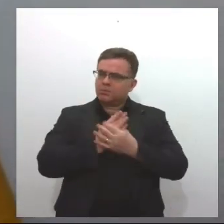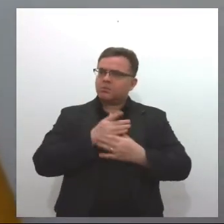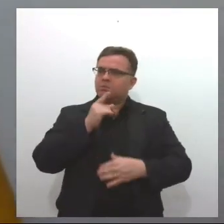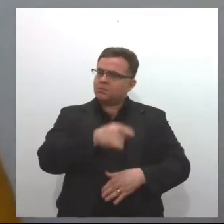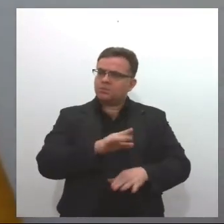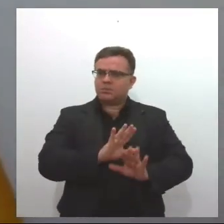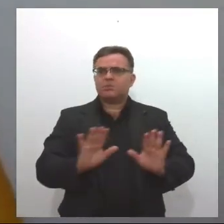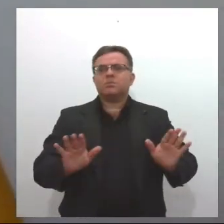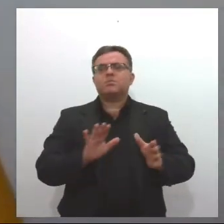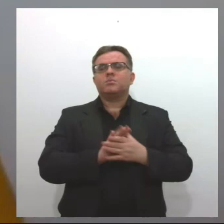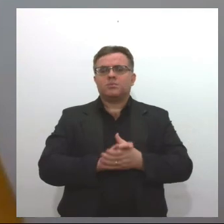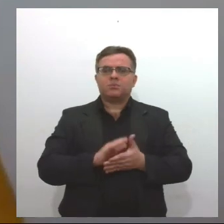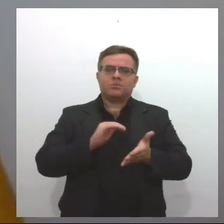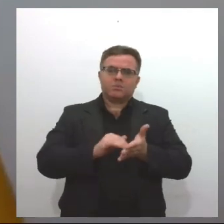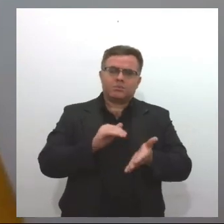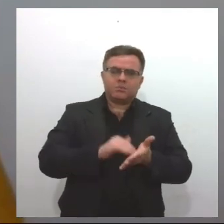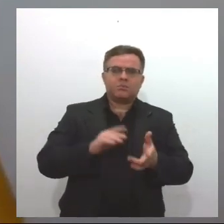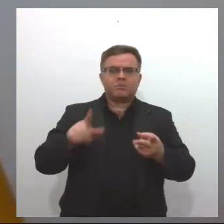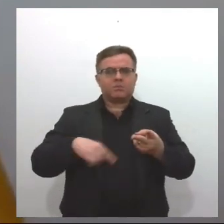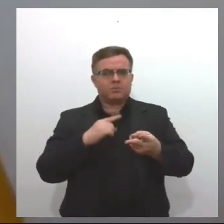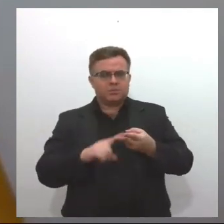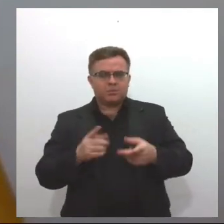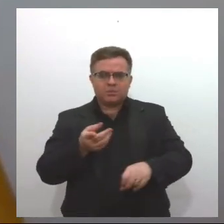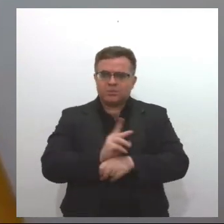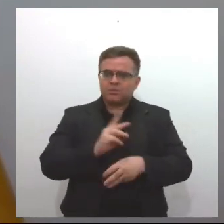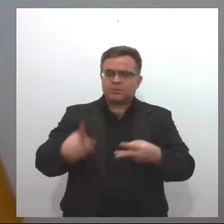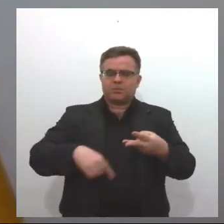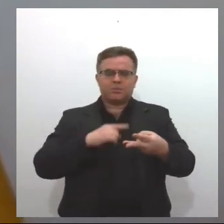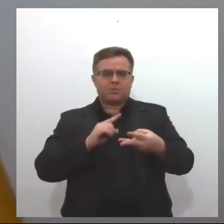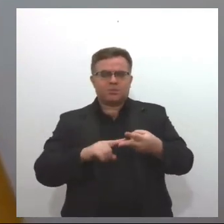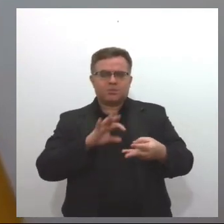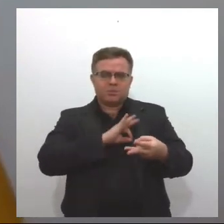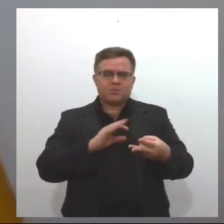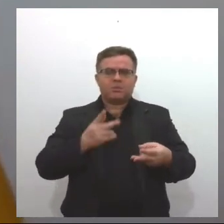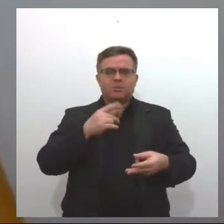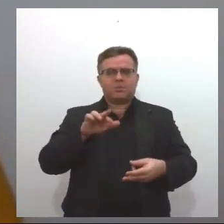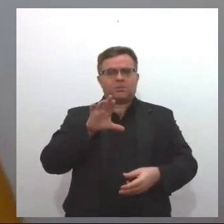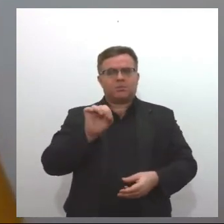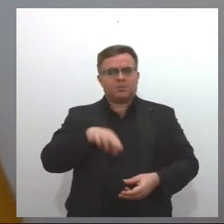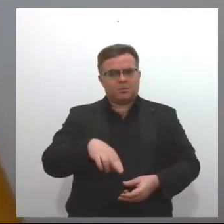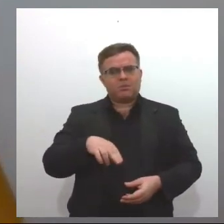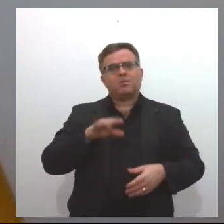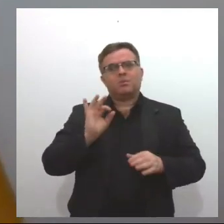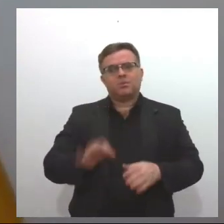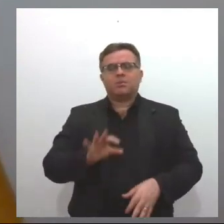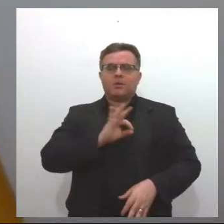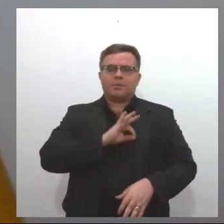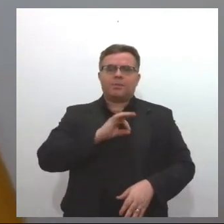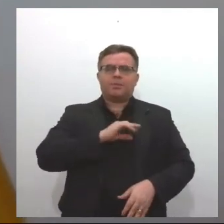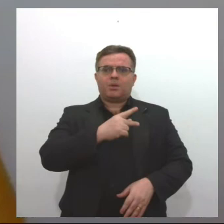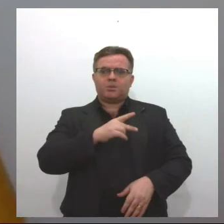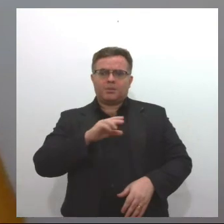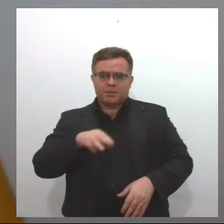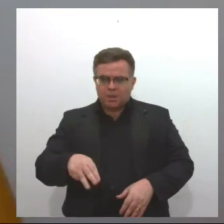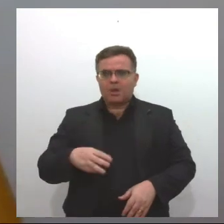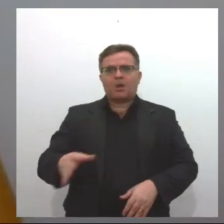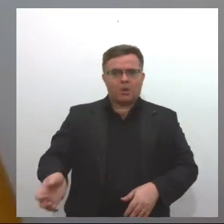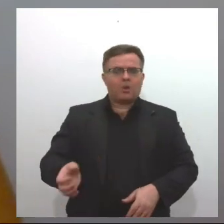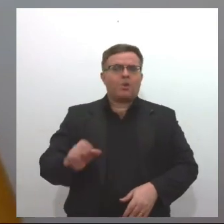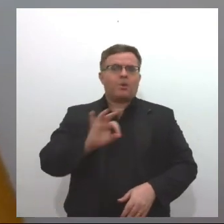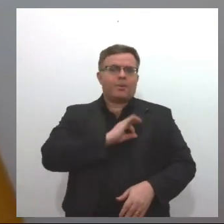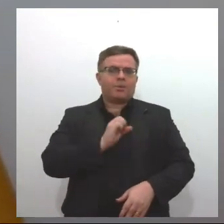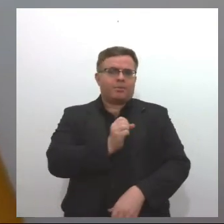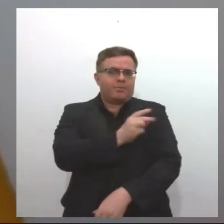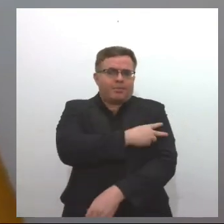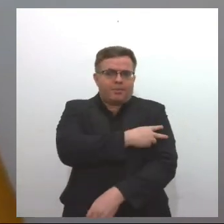Prefeitura, como vigilância sanitária, defesa civil, PROCON, todos esses, Polícia Militar, Guarda Municipal, todos esses órgãos,